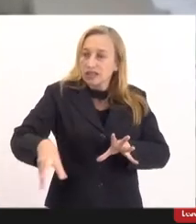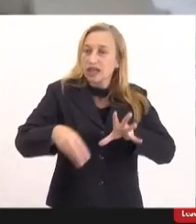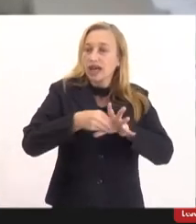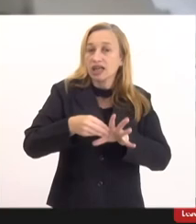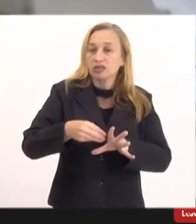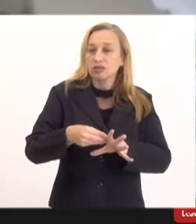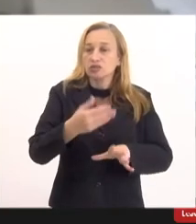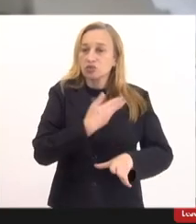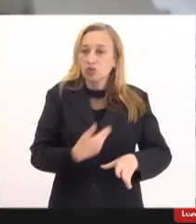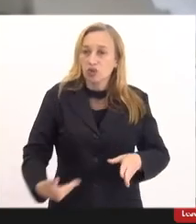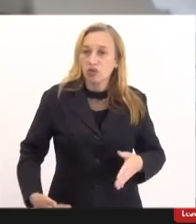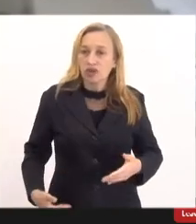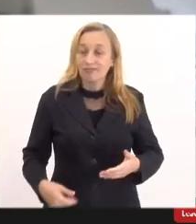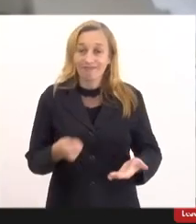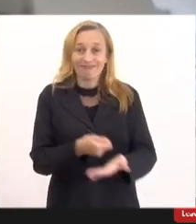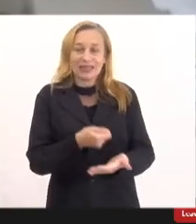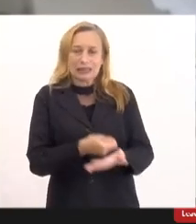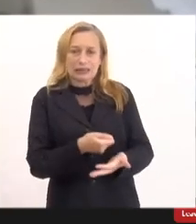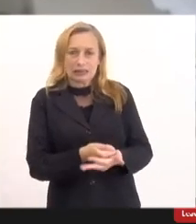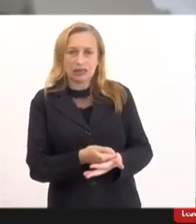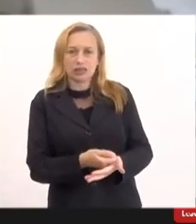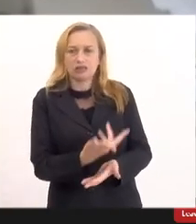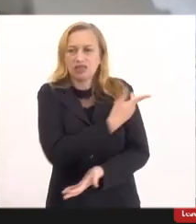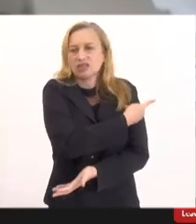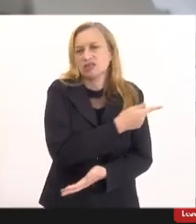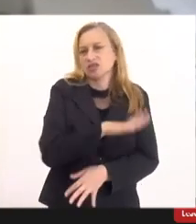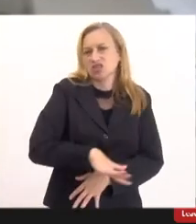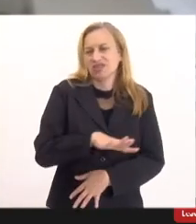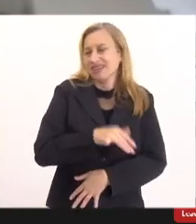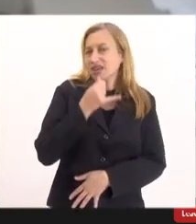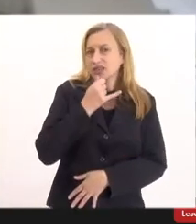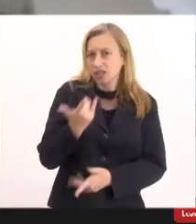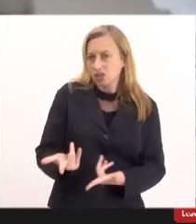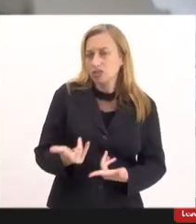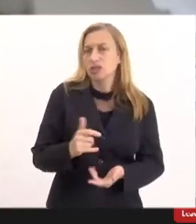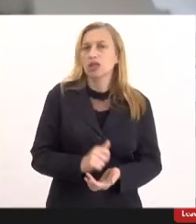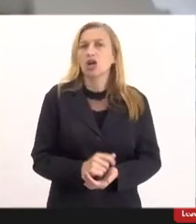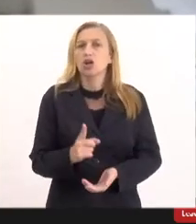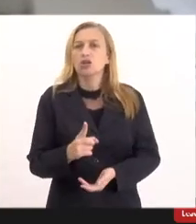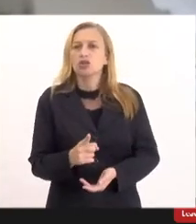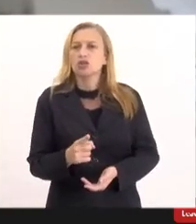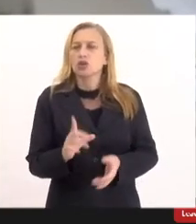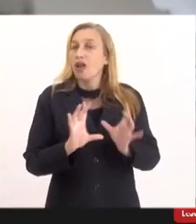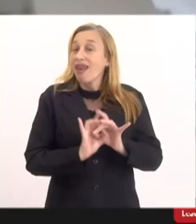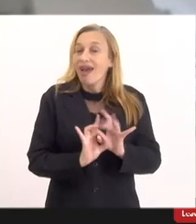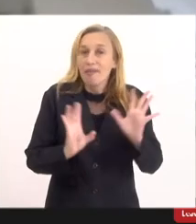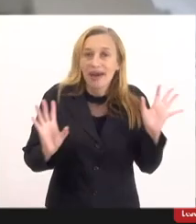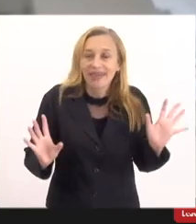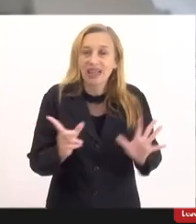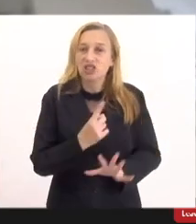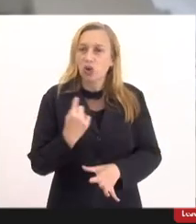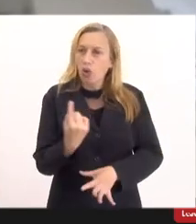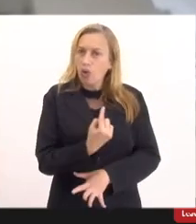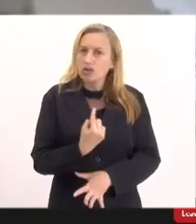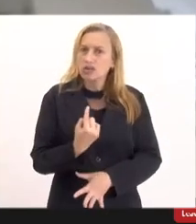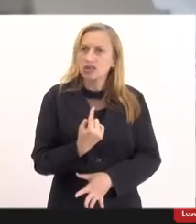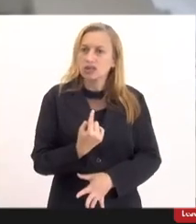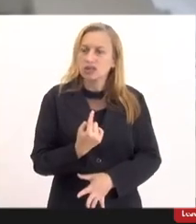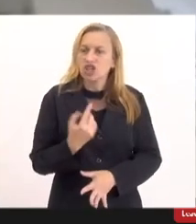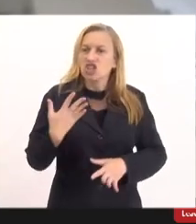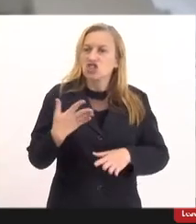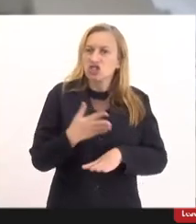que exigem a vacinação das crianças é realmente lamentável nossas liberdades para que nós